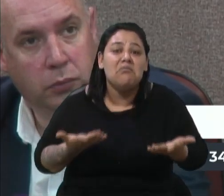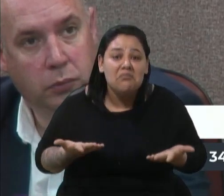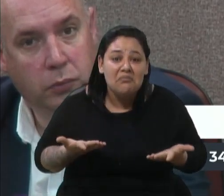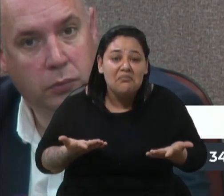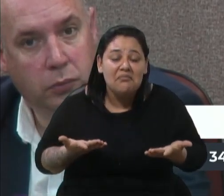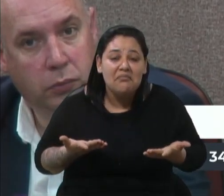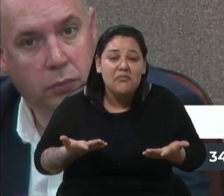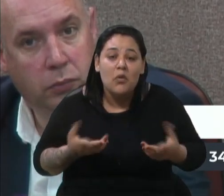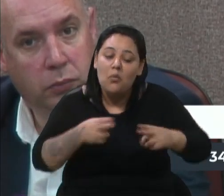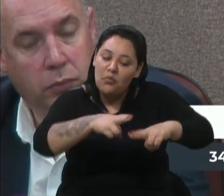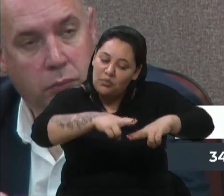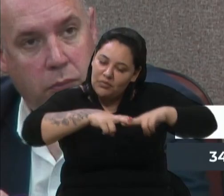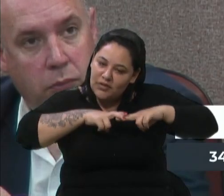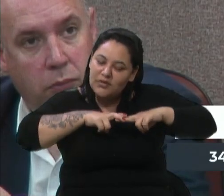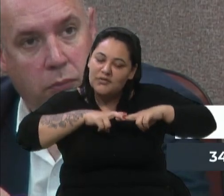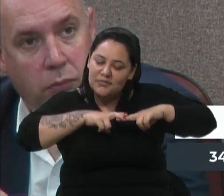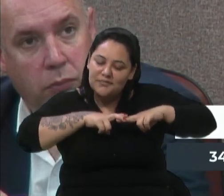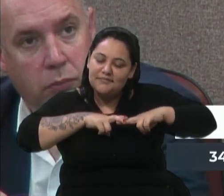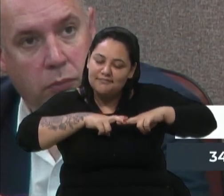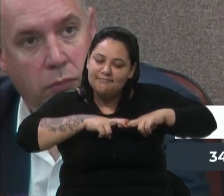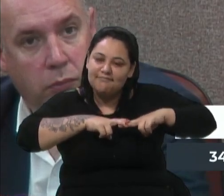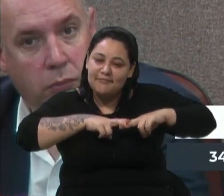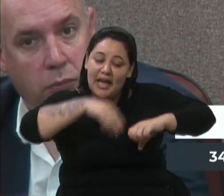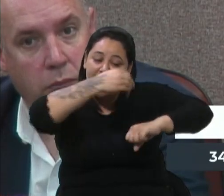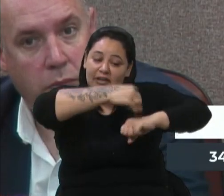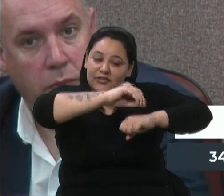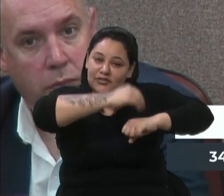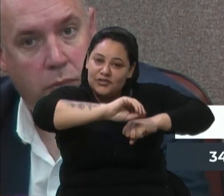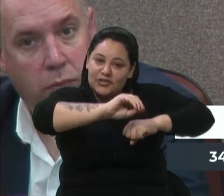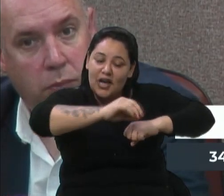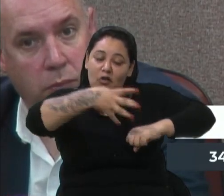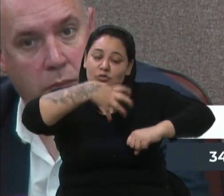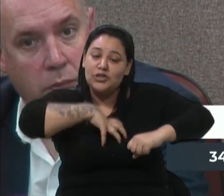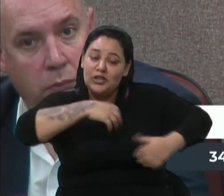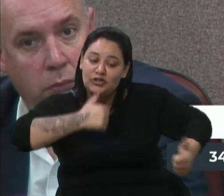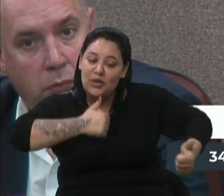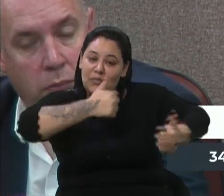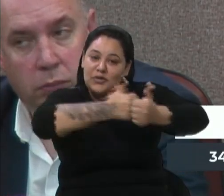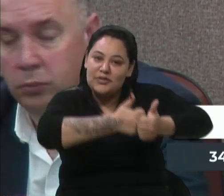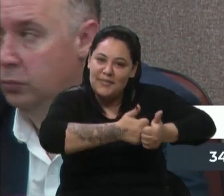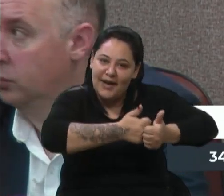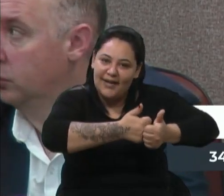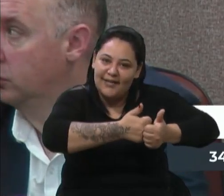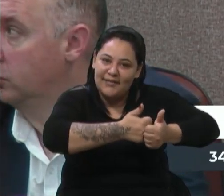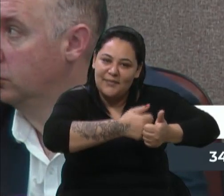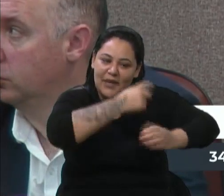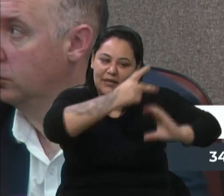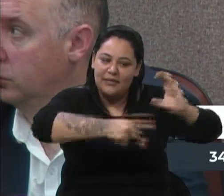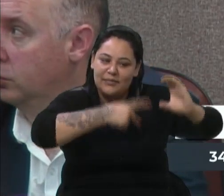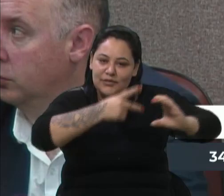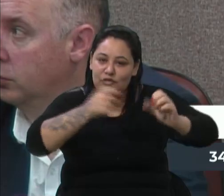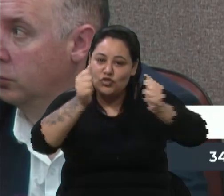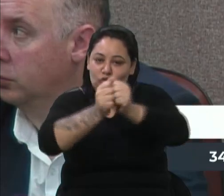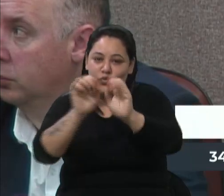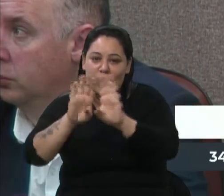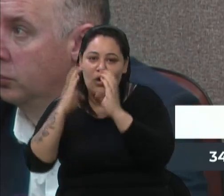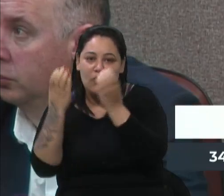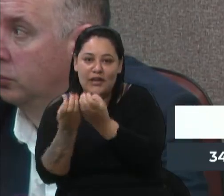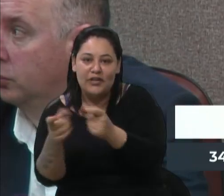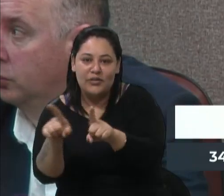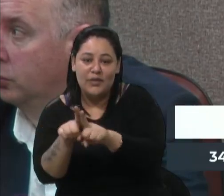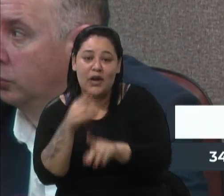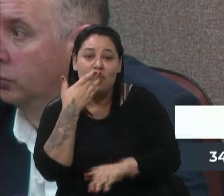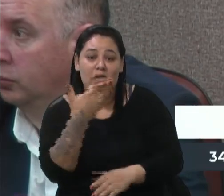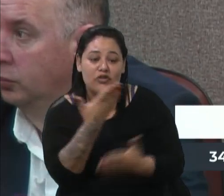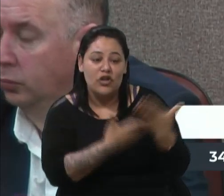relevância da proposição como ferramenta de aproximação entre o legislativo e a comunidade, pedimos aos novos